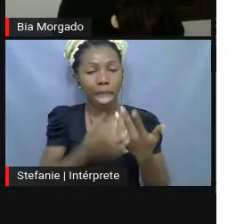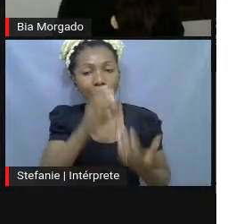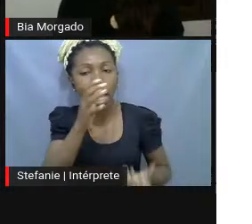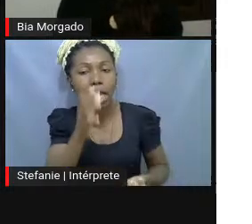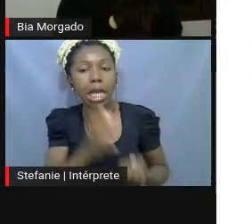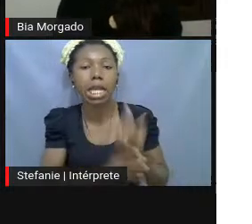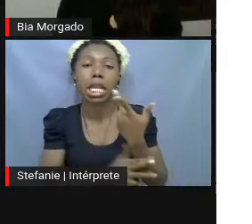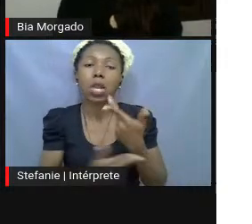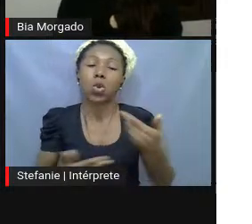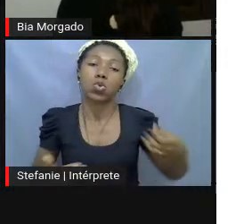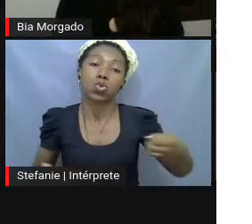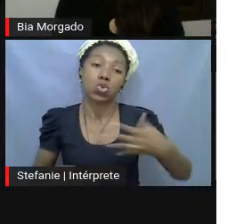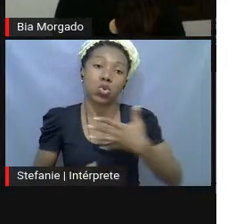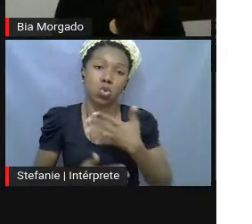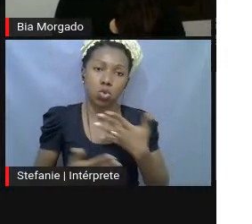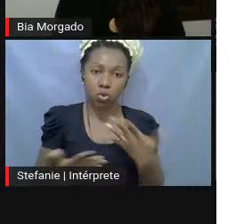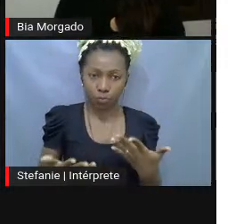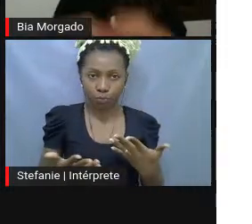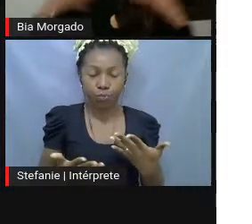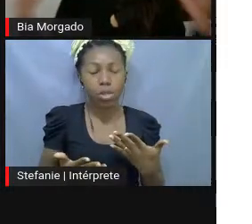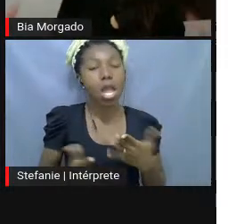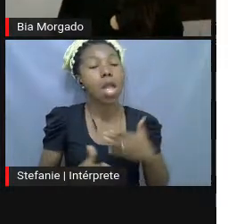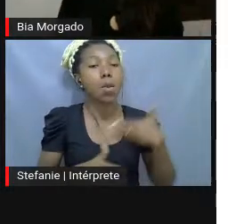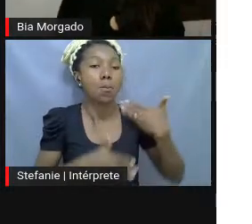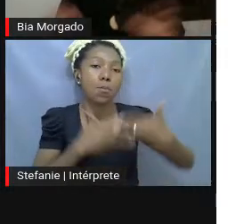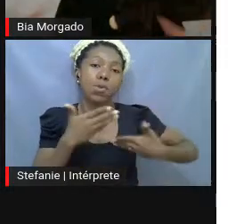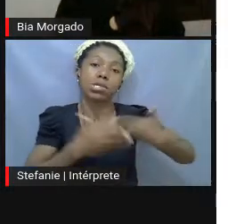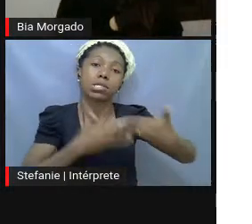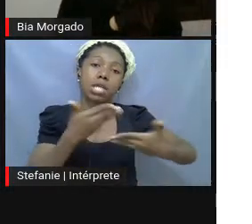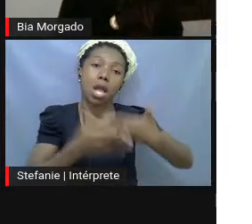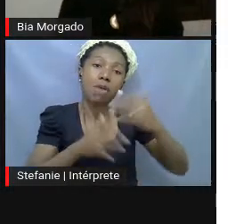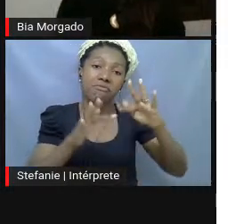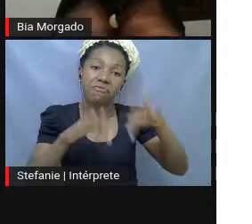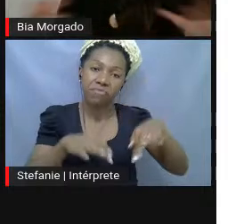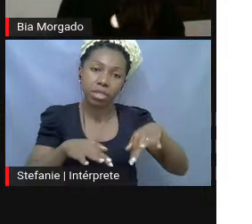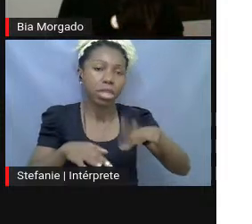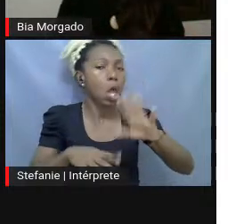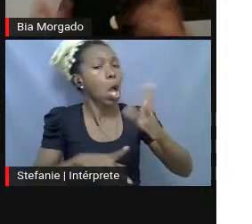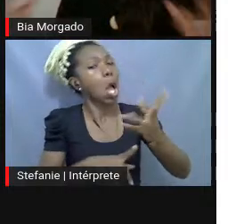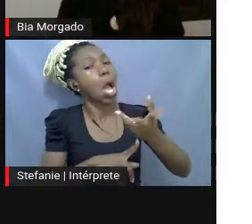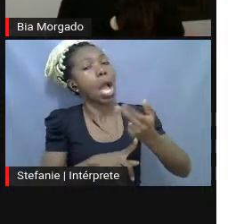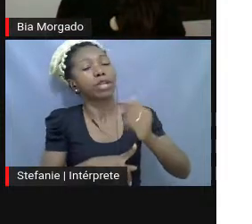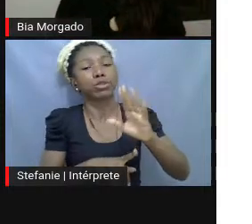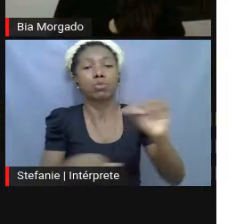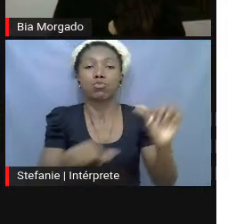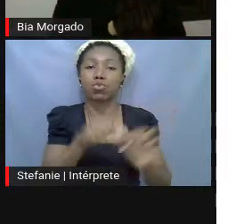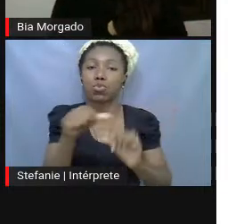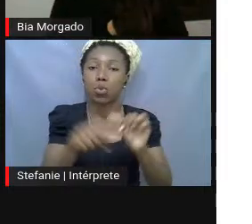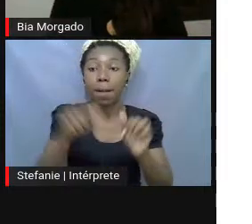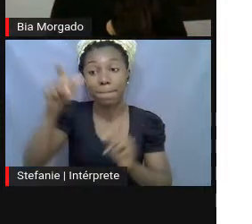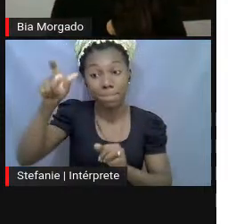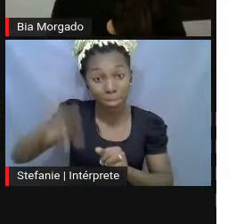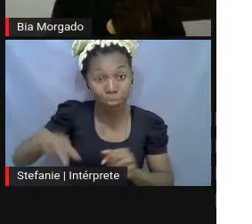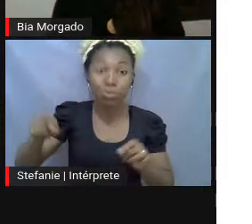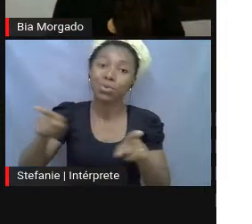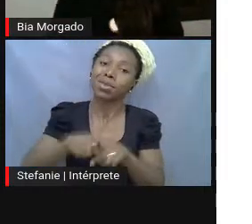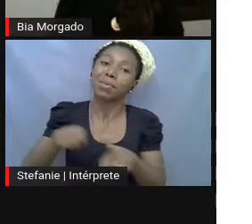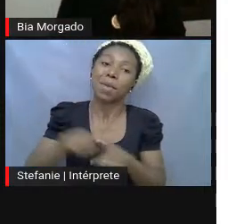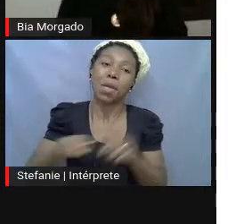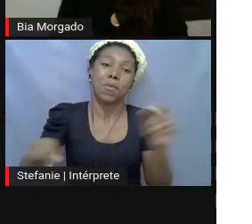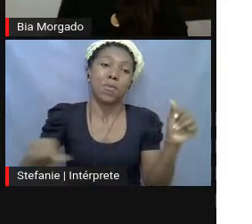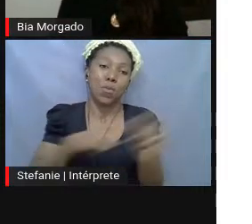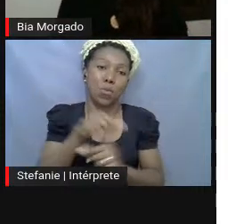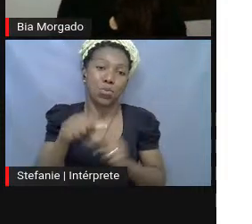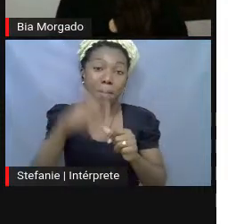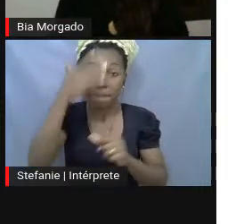e no final desse processo, a obra já vai ser outra e a pessoa também já vai ser outra, o participador